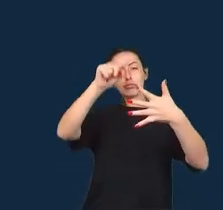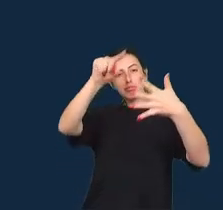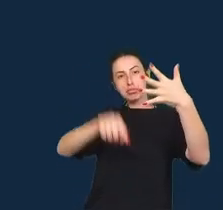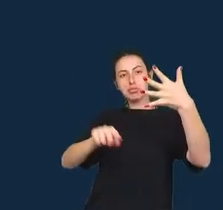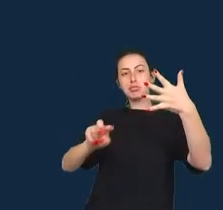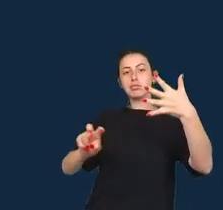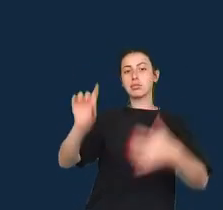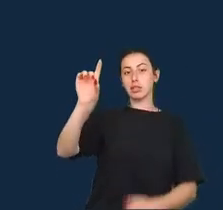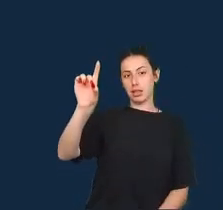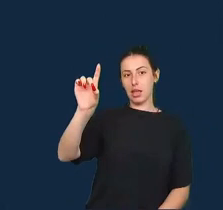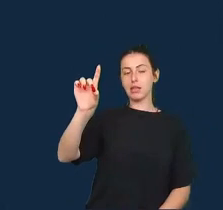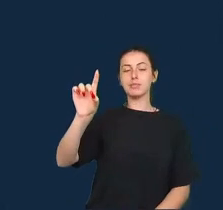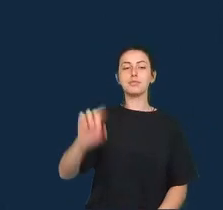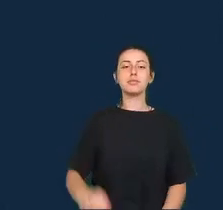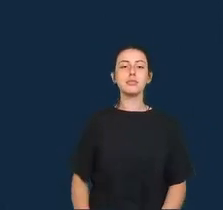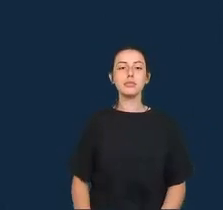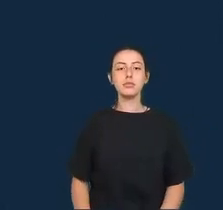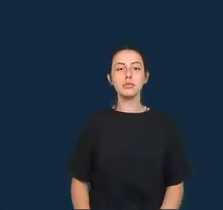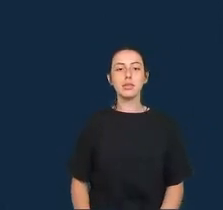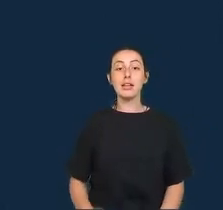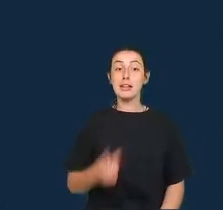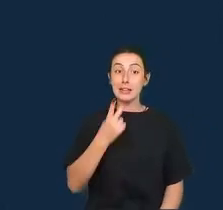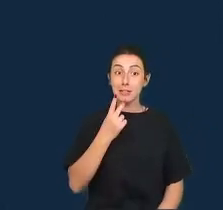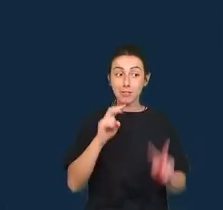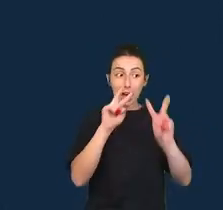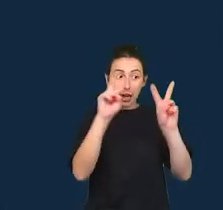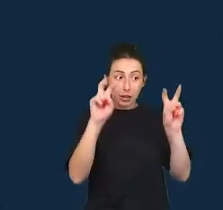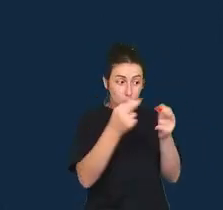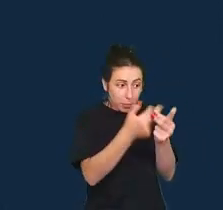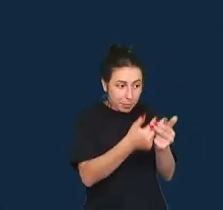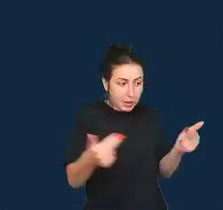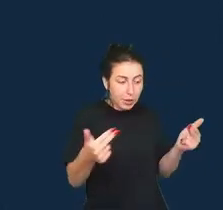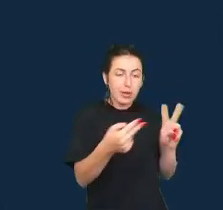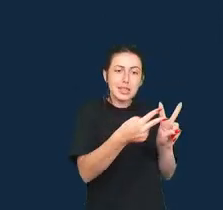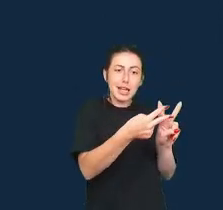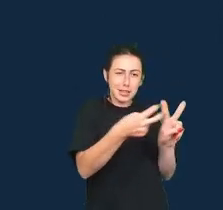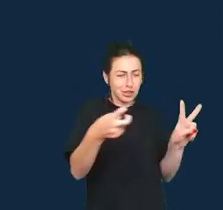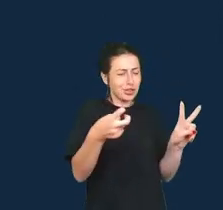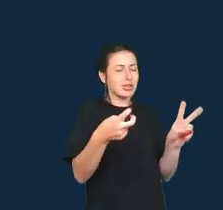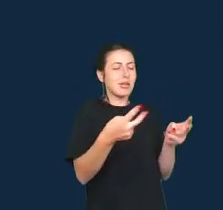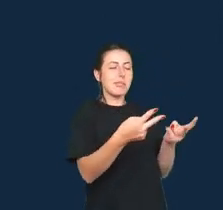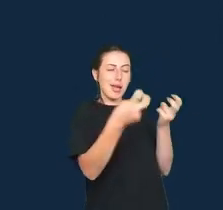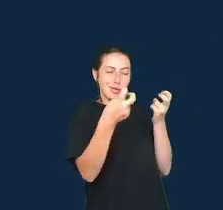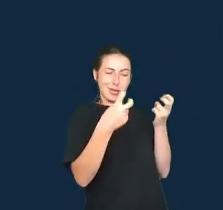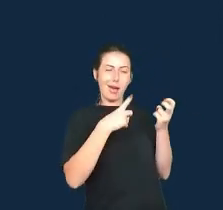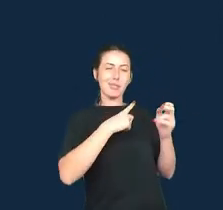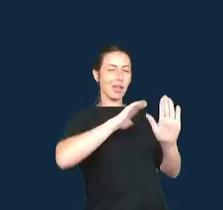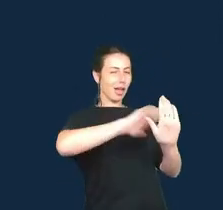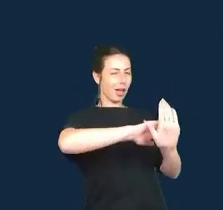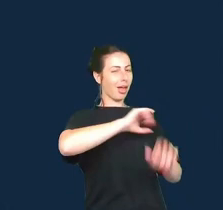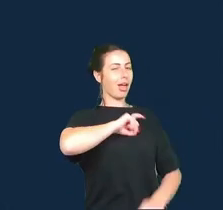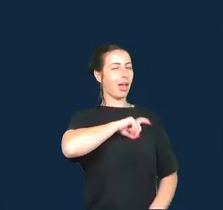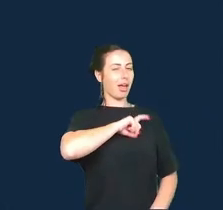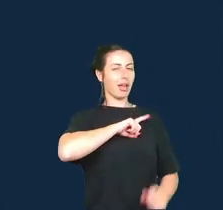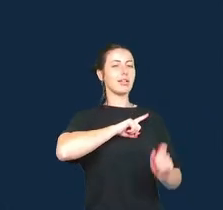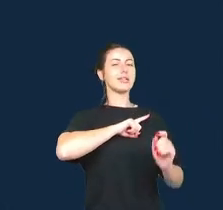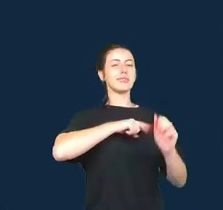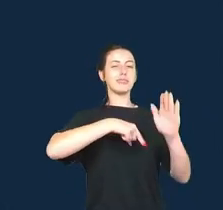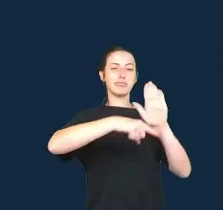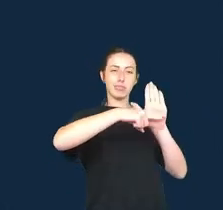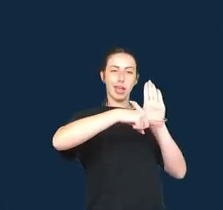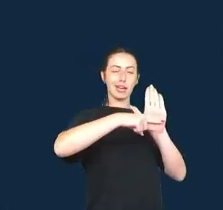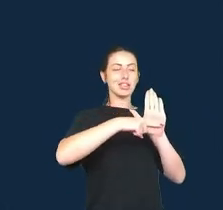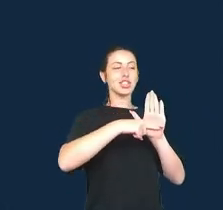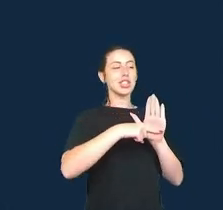super representação indígena de um modo negativo que leva à